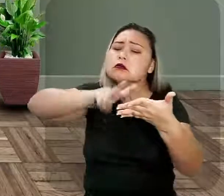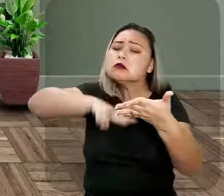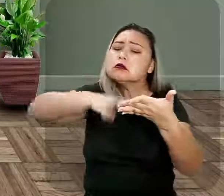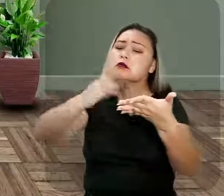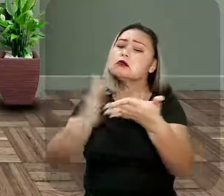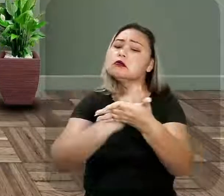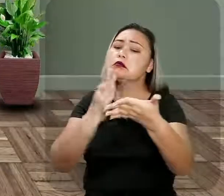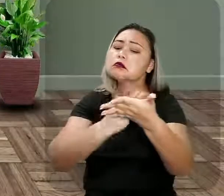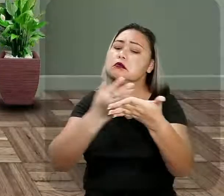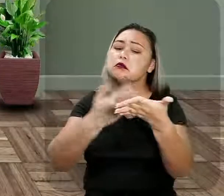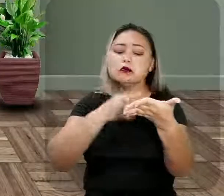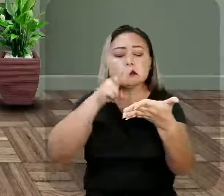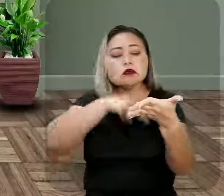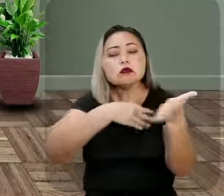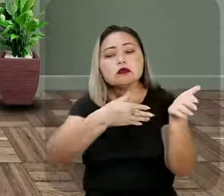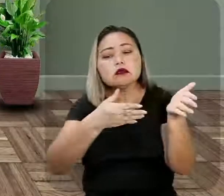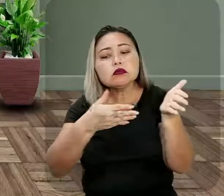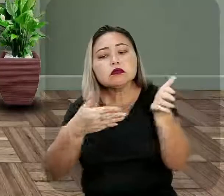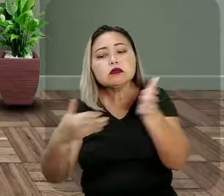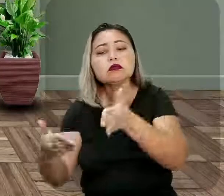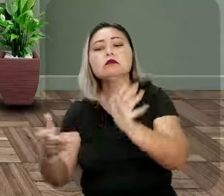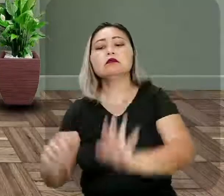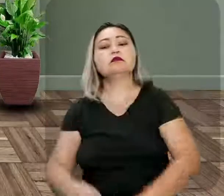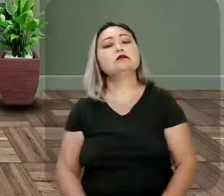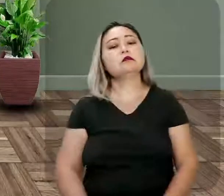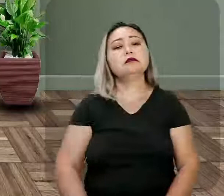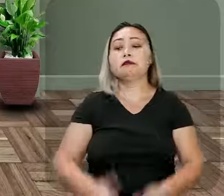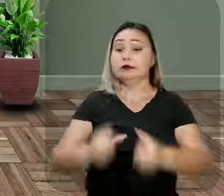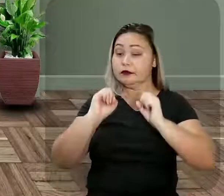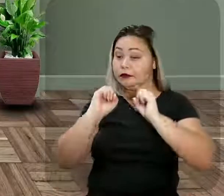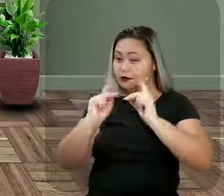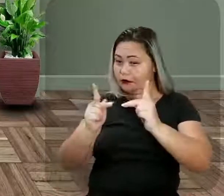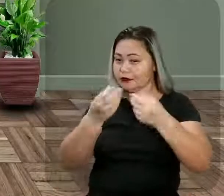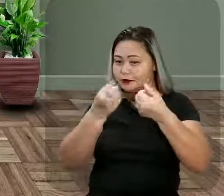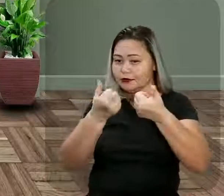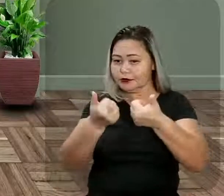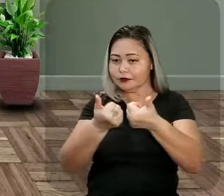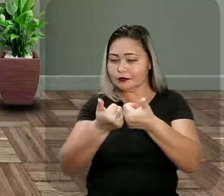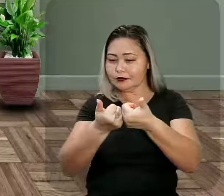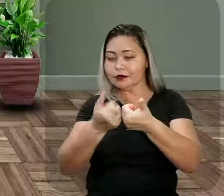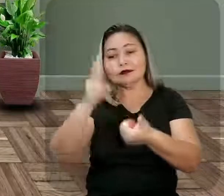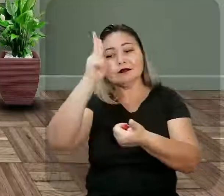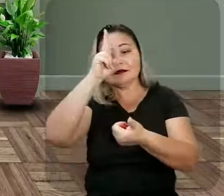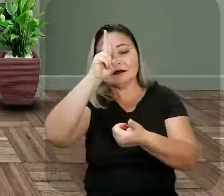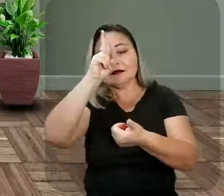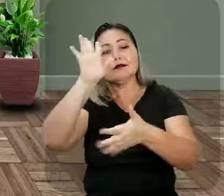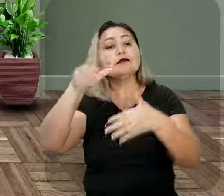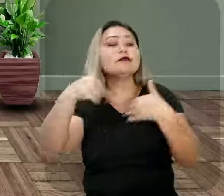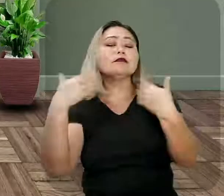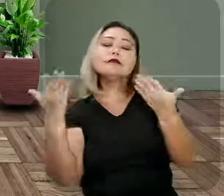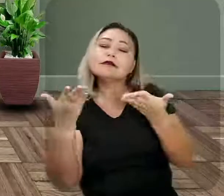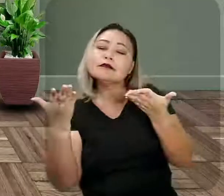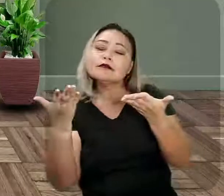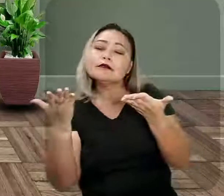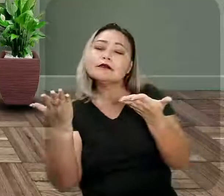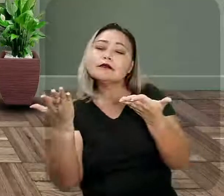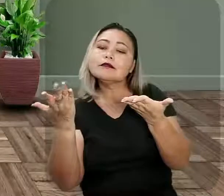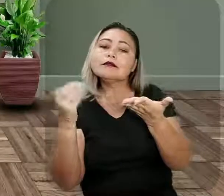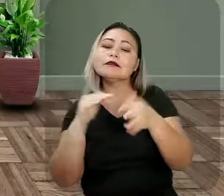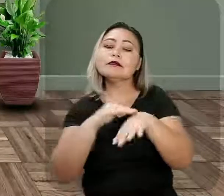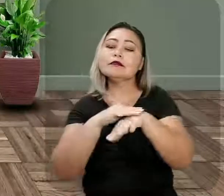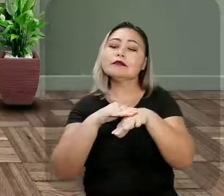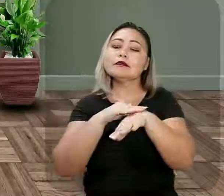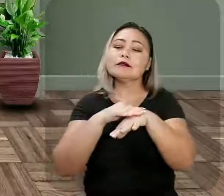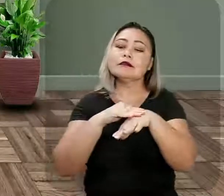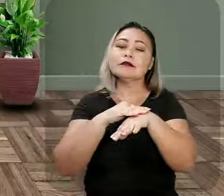as obras lidas durante esse período. Ok, muito bem, então, bem lembrado. Agora, vamos conversar um